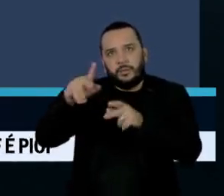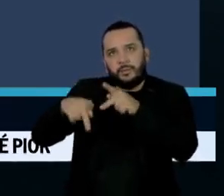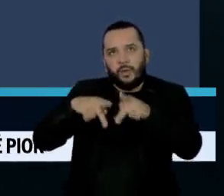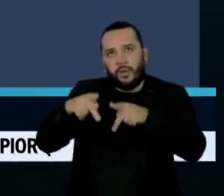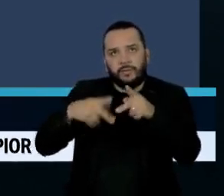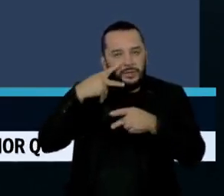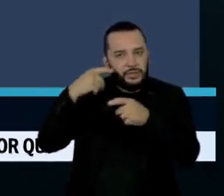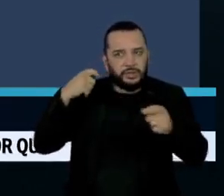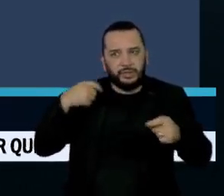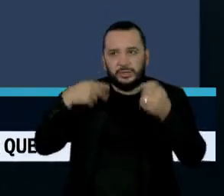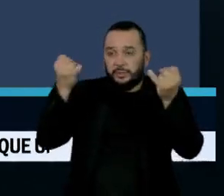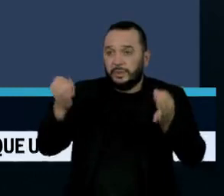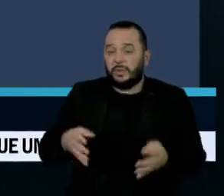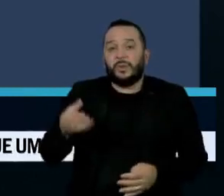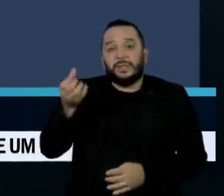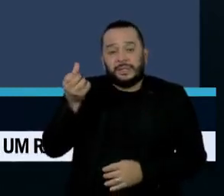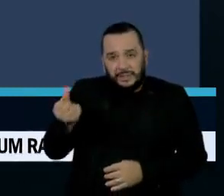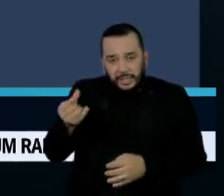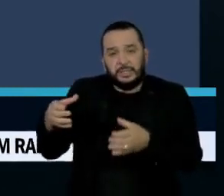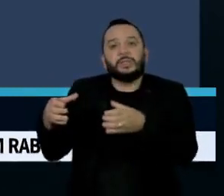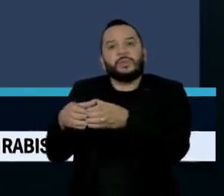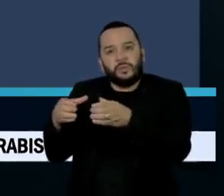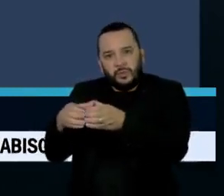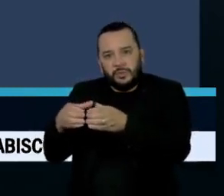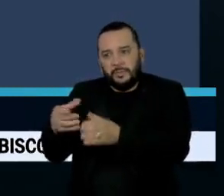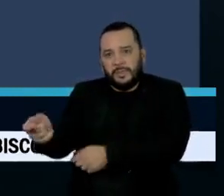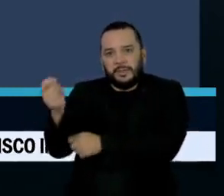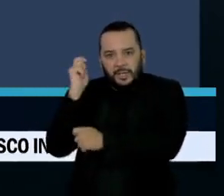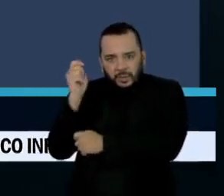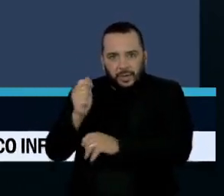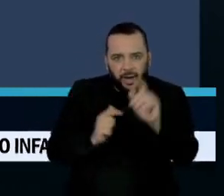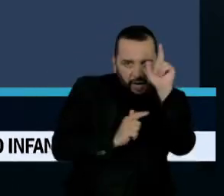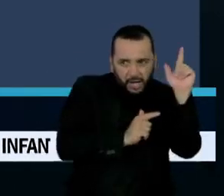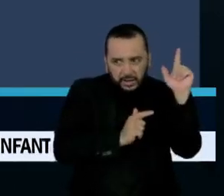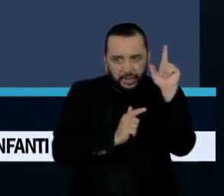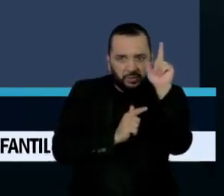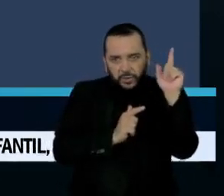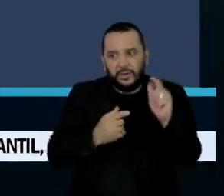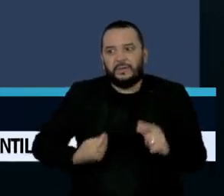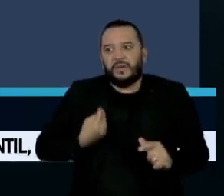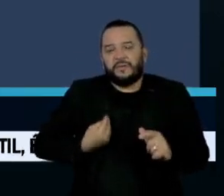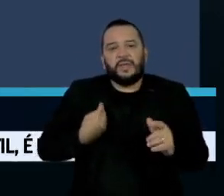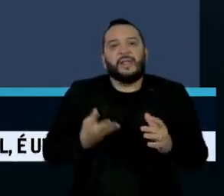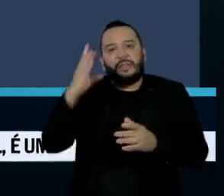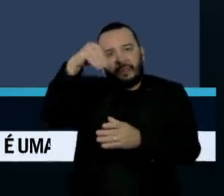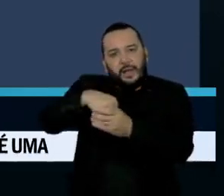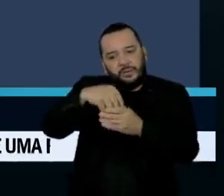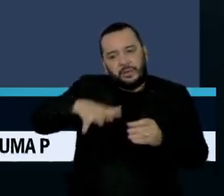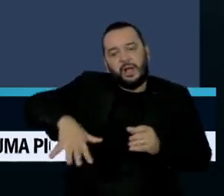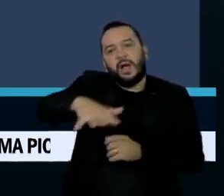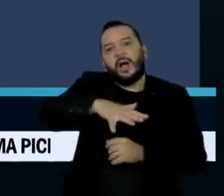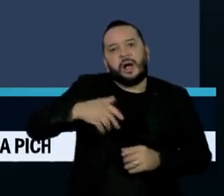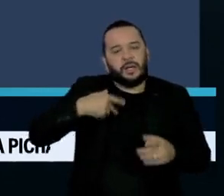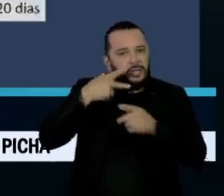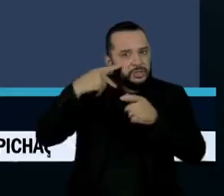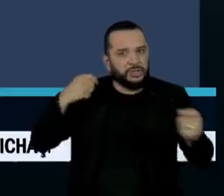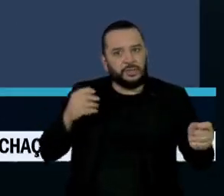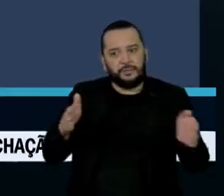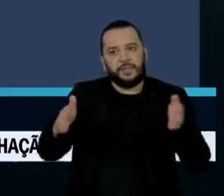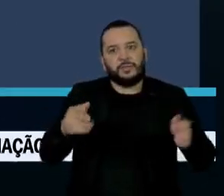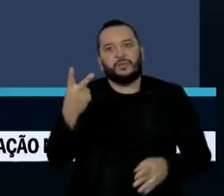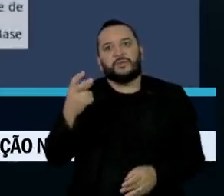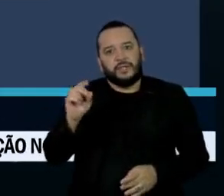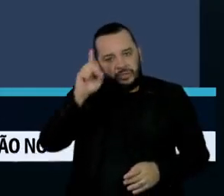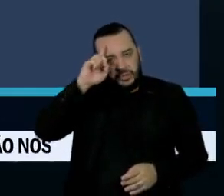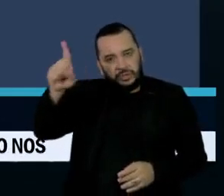equipes de pescadores e caçadores profissionais atuaram dentro da terra indígena por um período de 20 dias no último